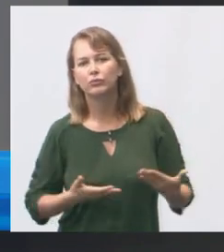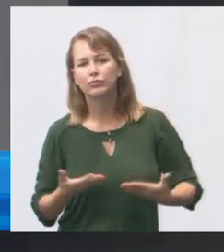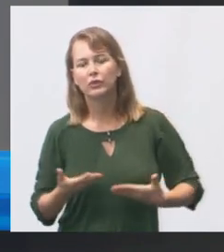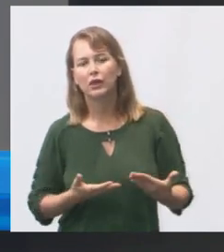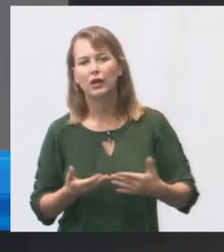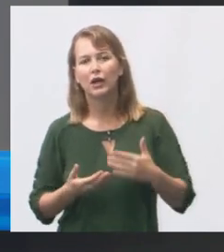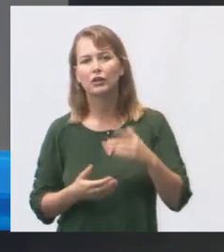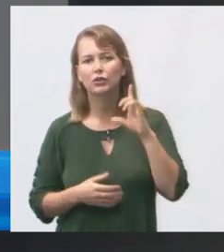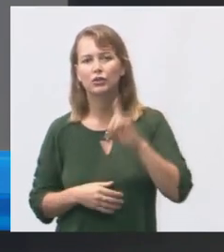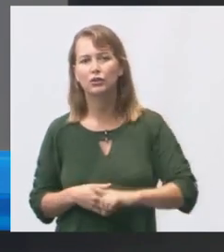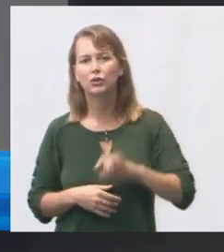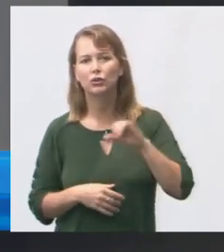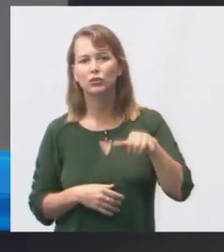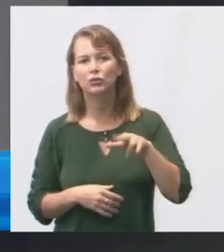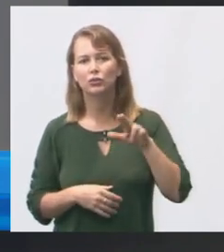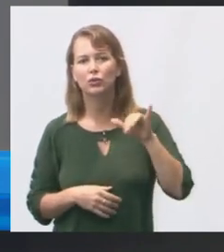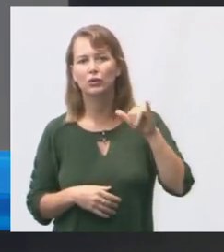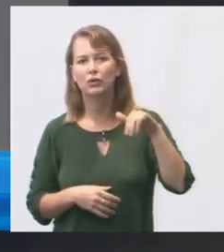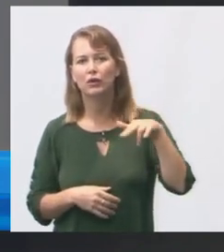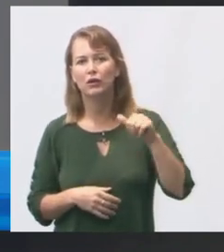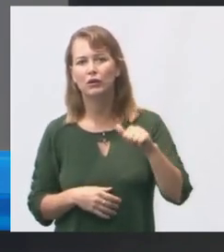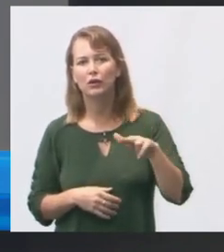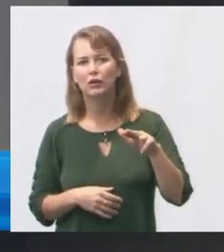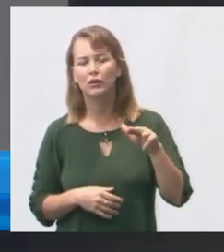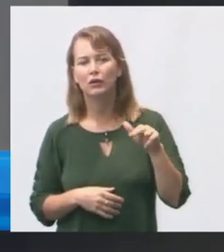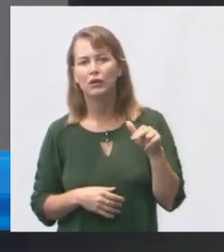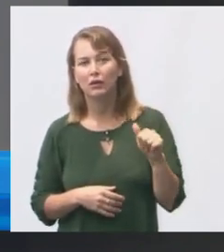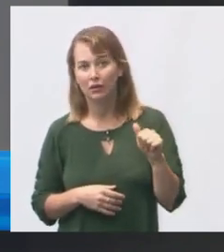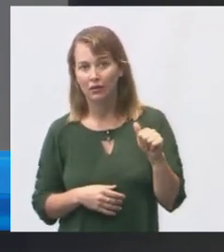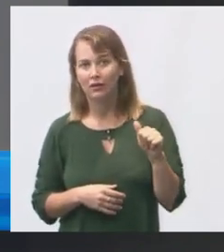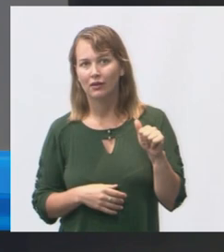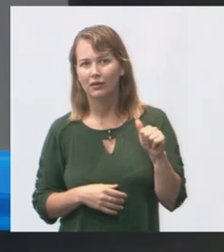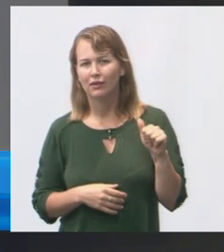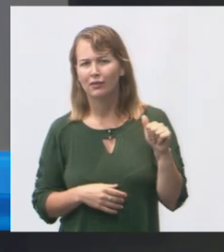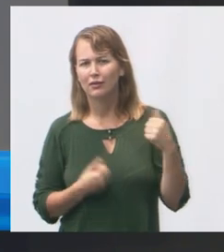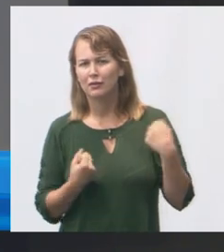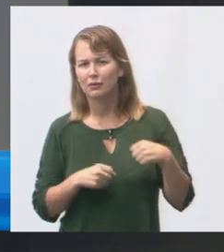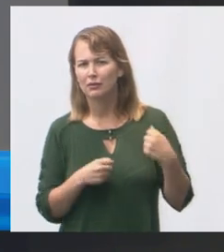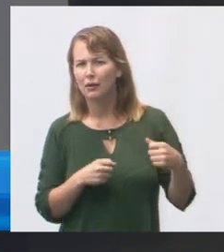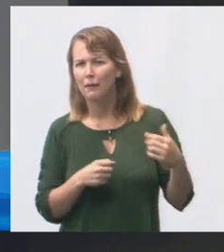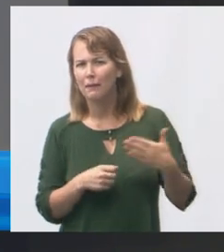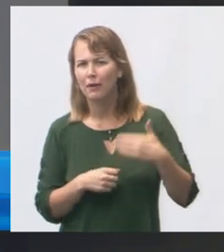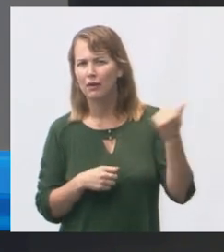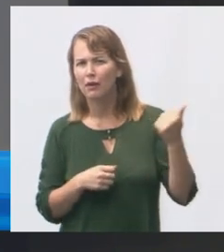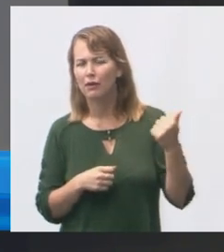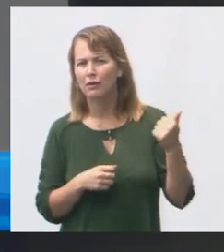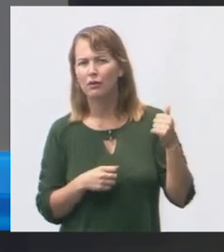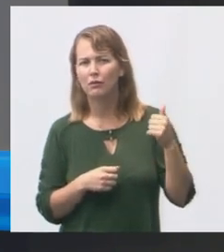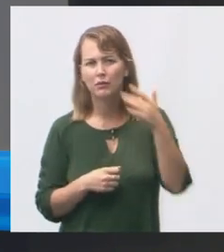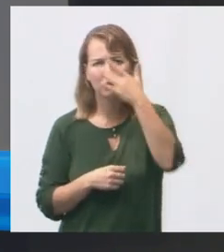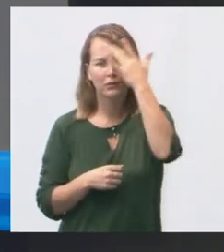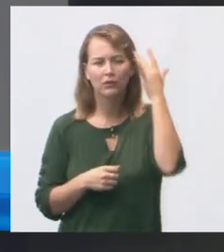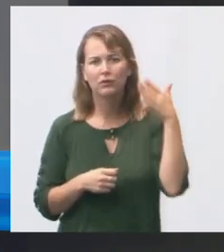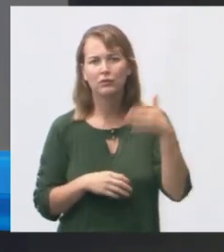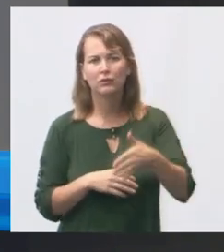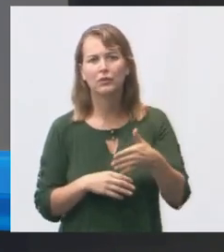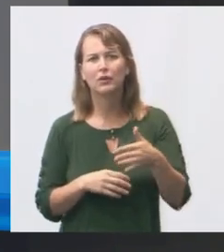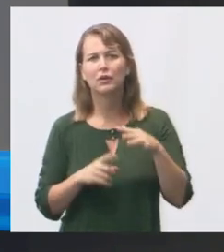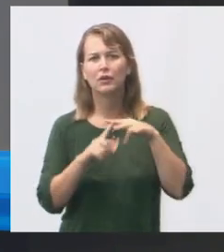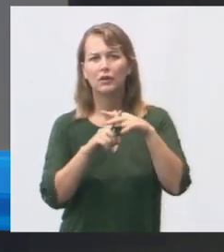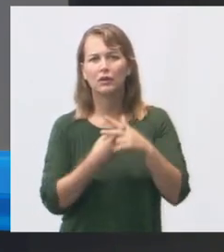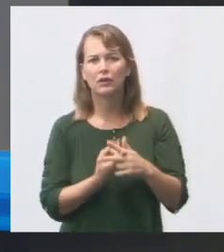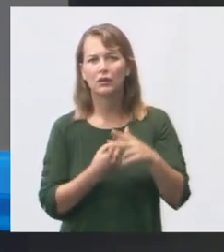necessidades urgentes reforma e ampliação de toda unidade para melhorar o atendimento à população usuária readequação do ponto de ônibus